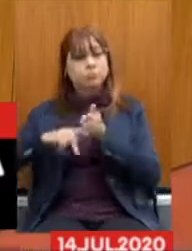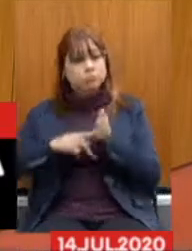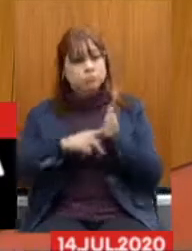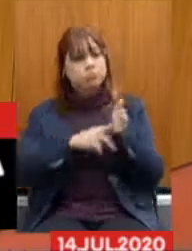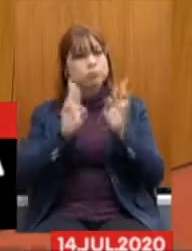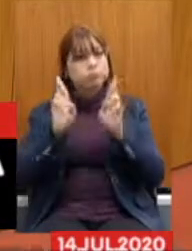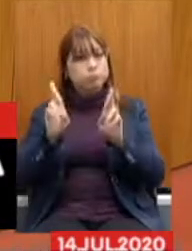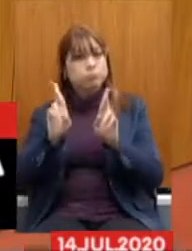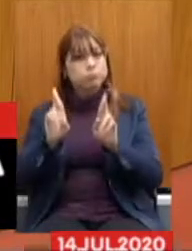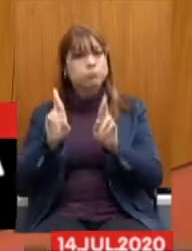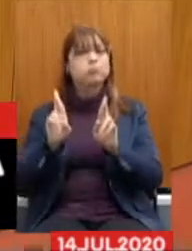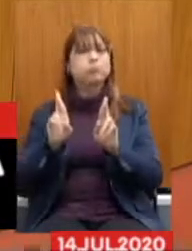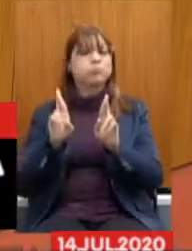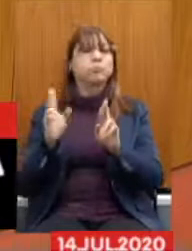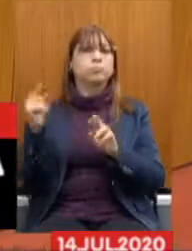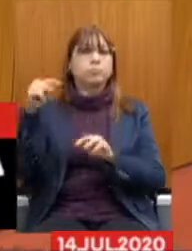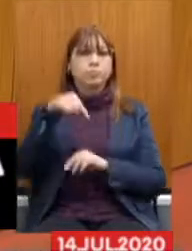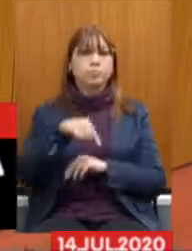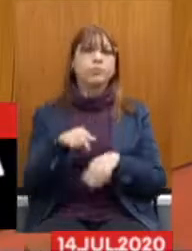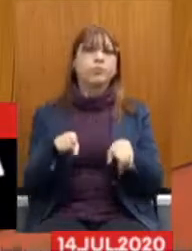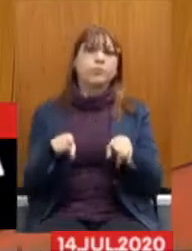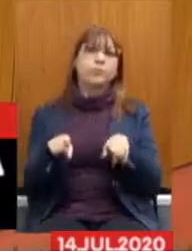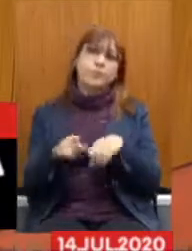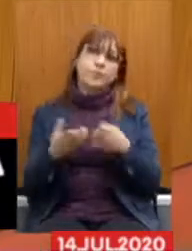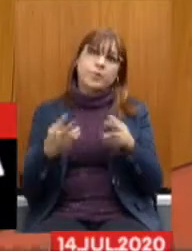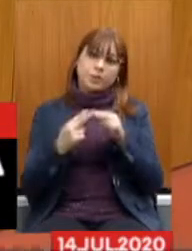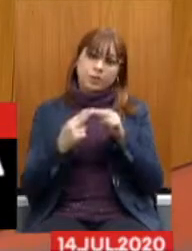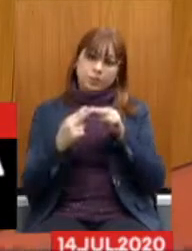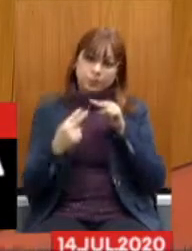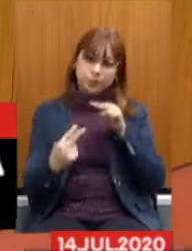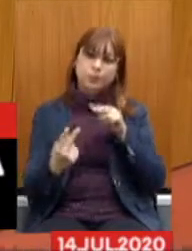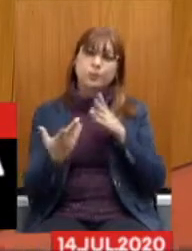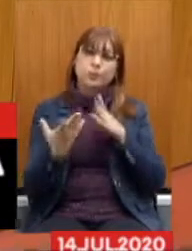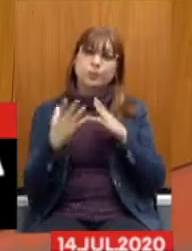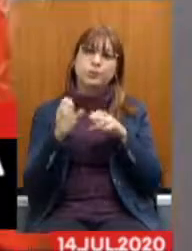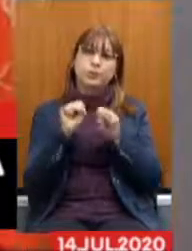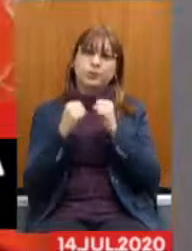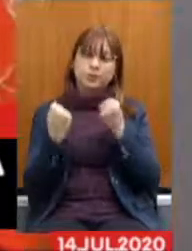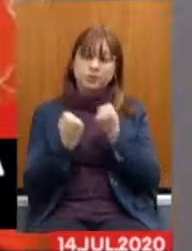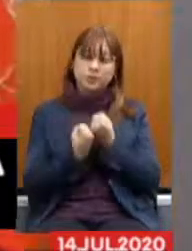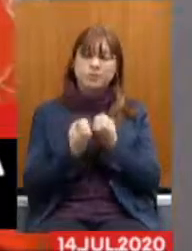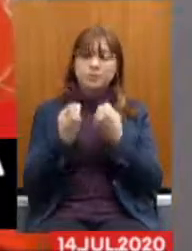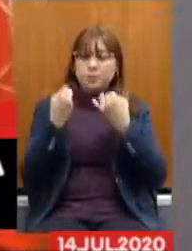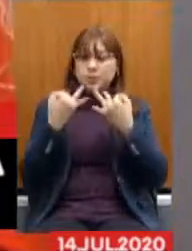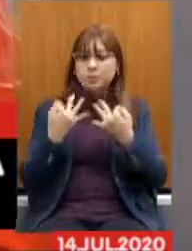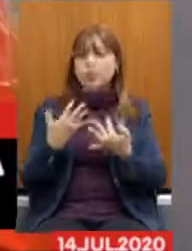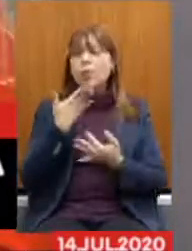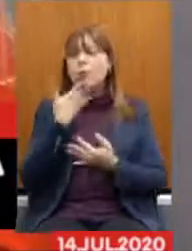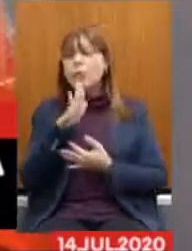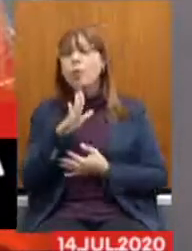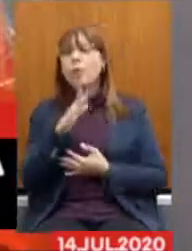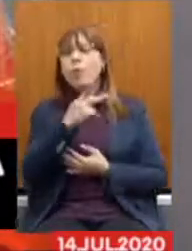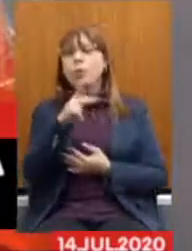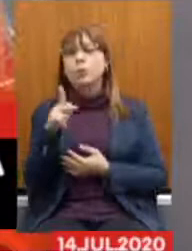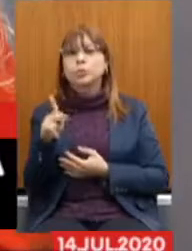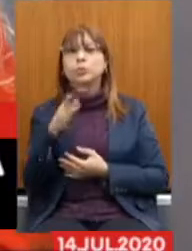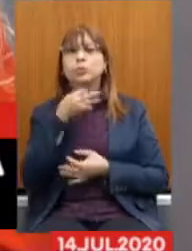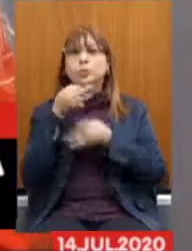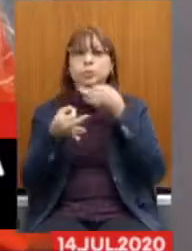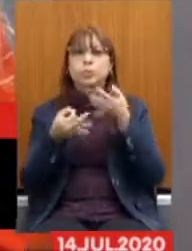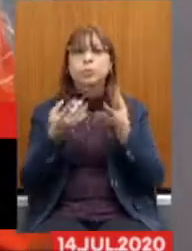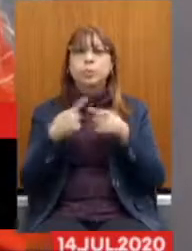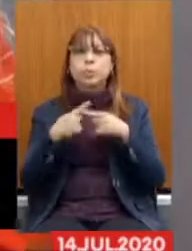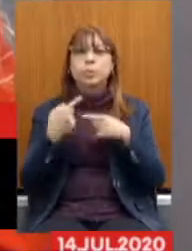e nesse seminário virtual estiveram aqui conosco trazendo a sua visão que eu acho que é uma visão essencial para que as pessoas